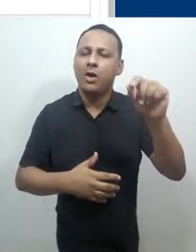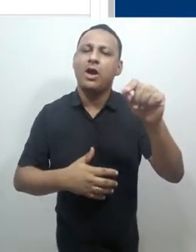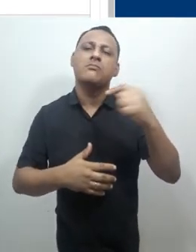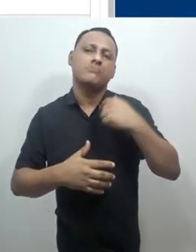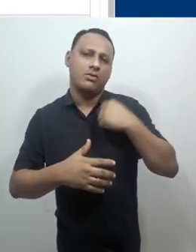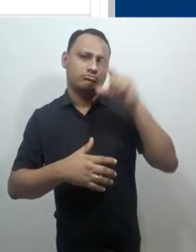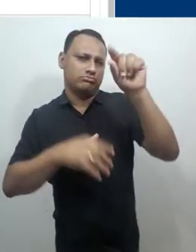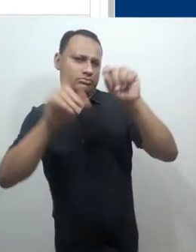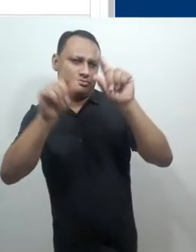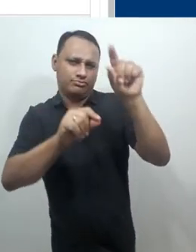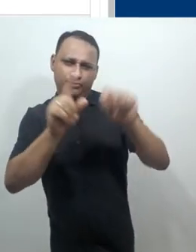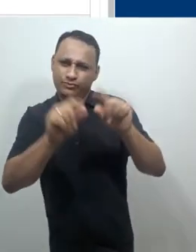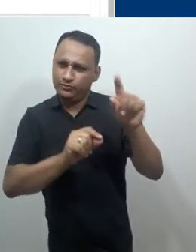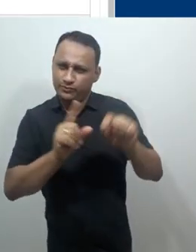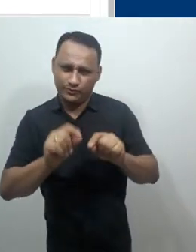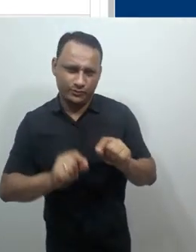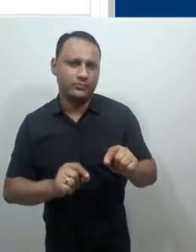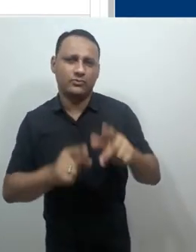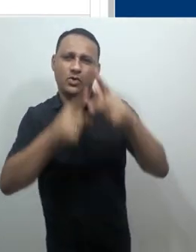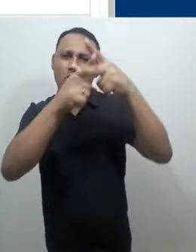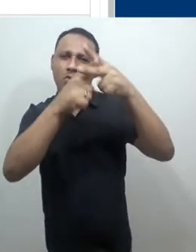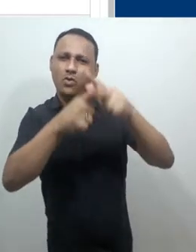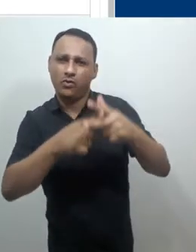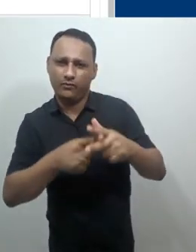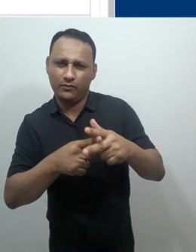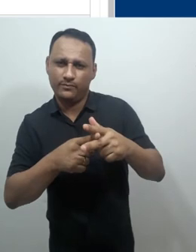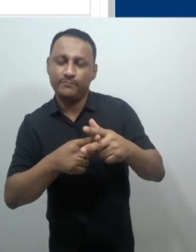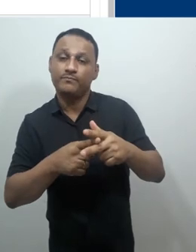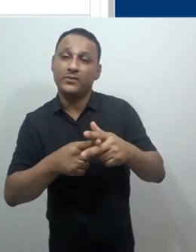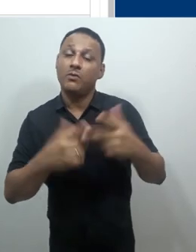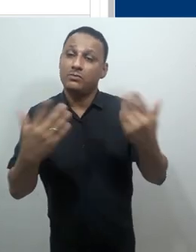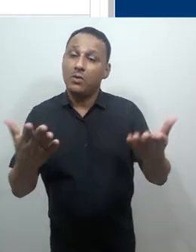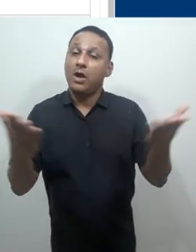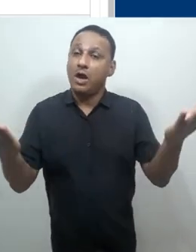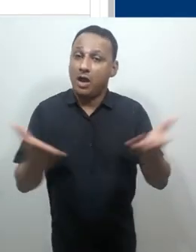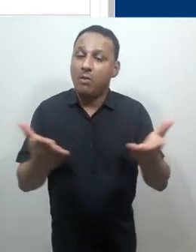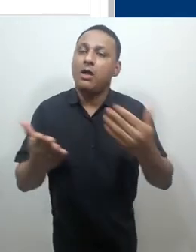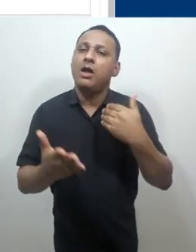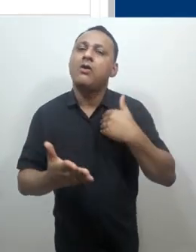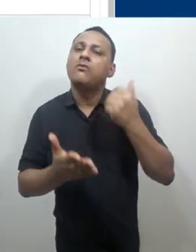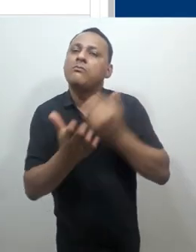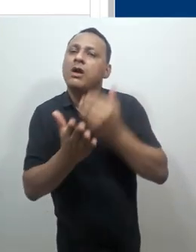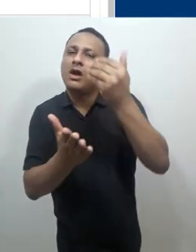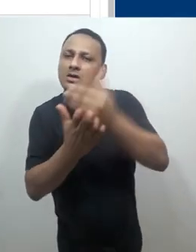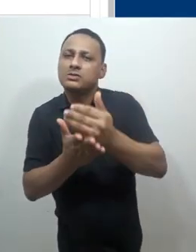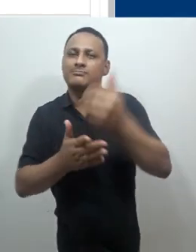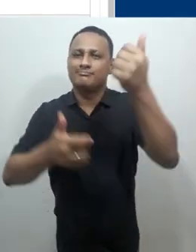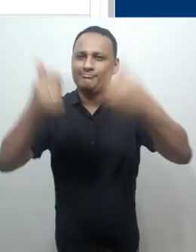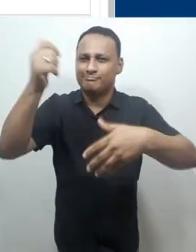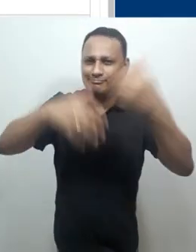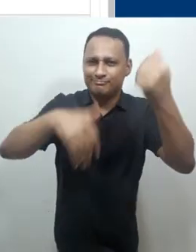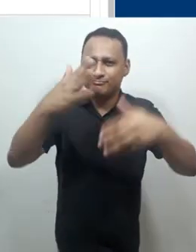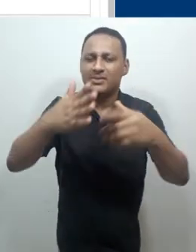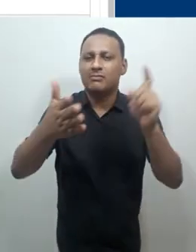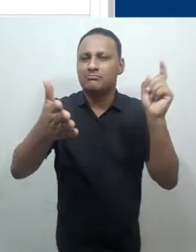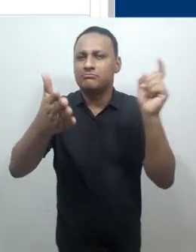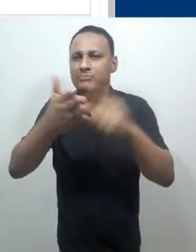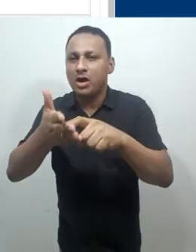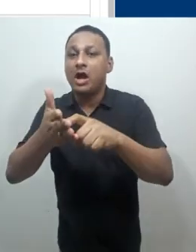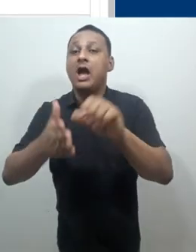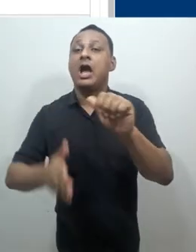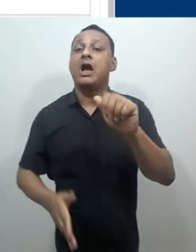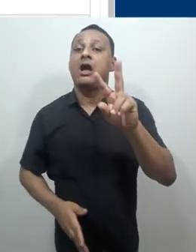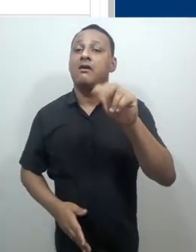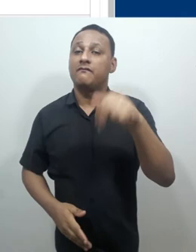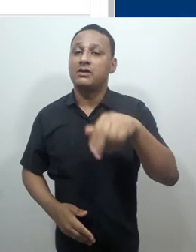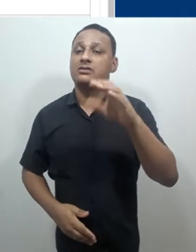querer mais opções na hora da criação deste tópico. Desta vez, vamos clicar sobre o botão Avançado,